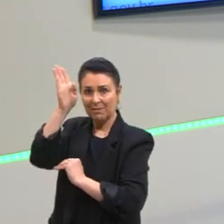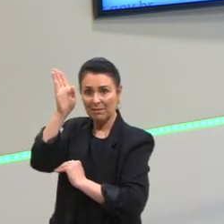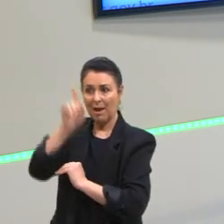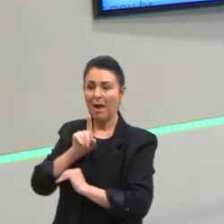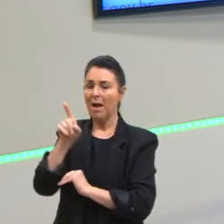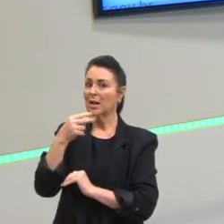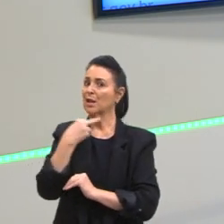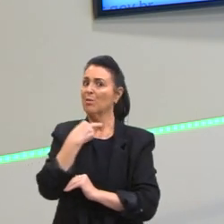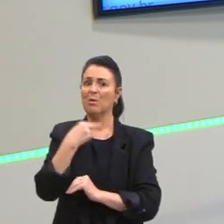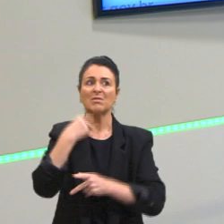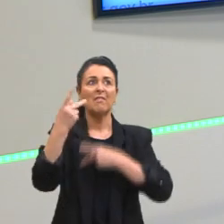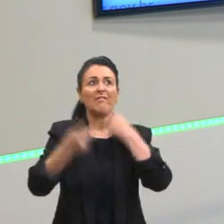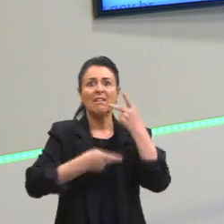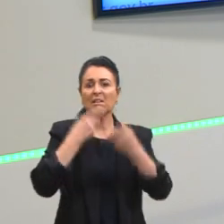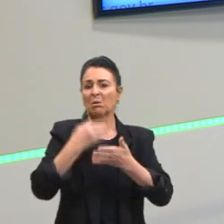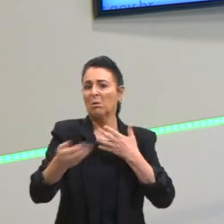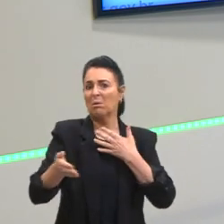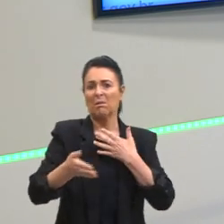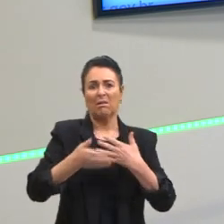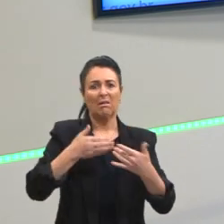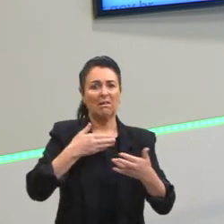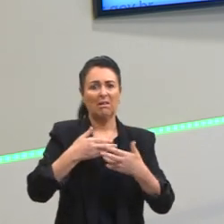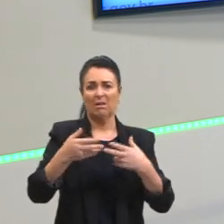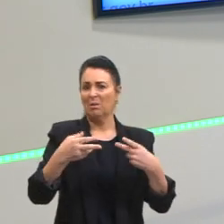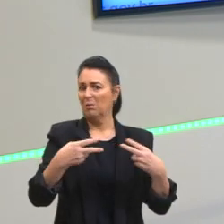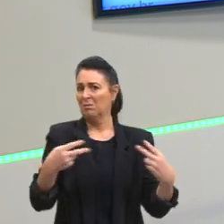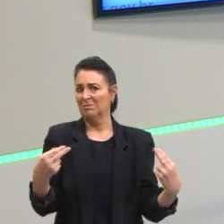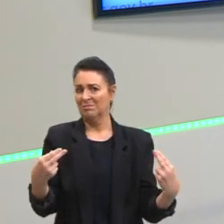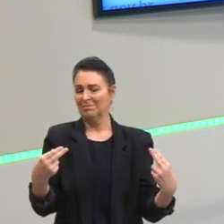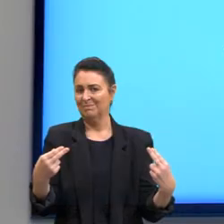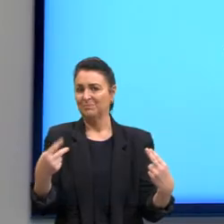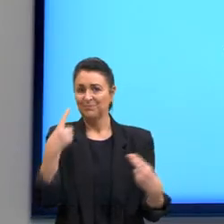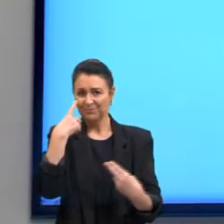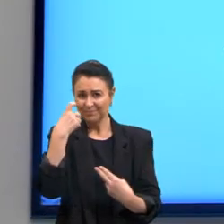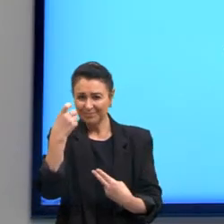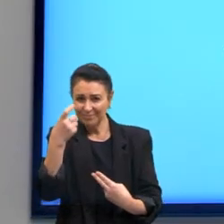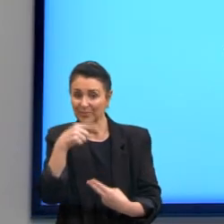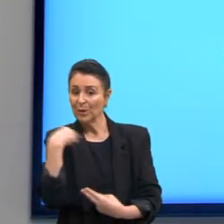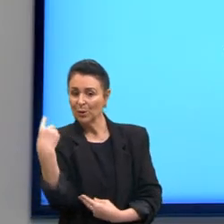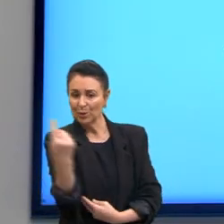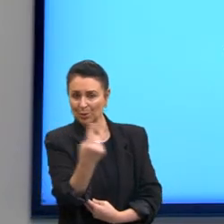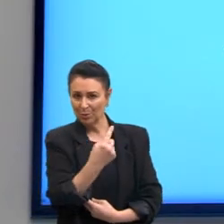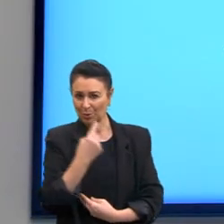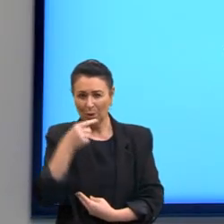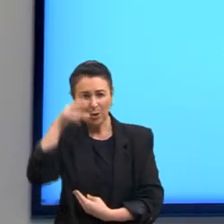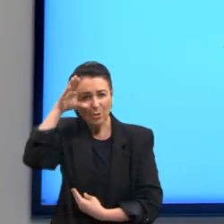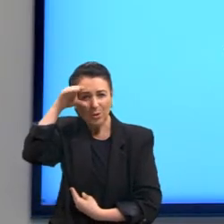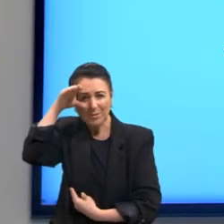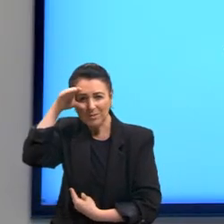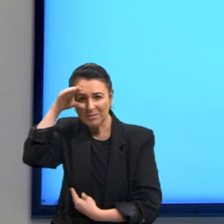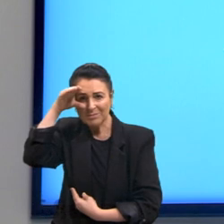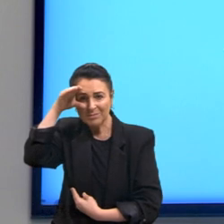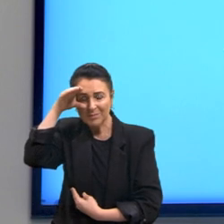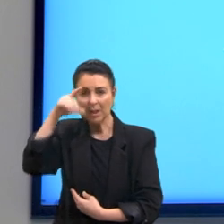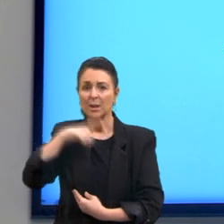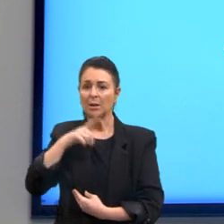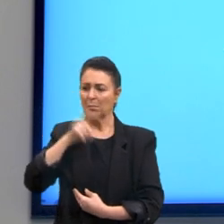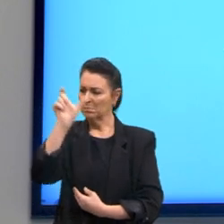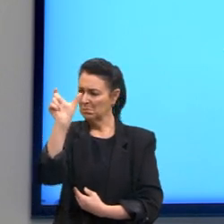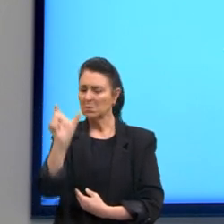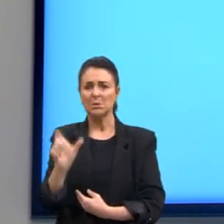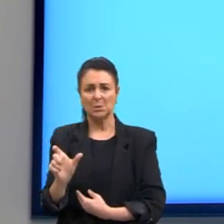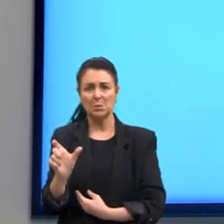pode falar qualquer coisa. Isso seria interessante começar a observar. Muitas vezes, nós temos pessoas que